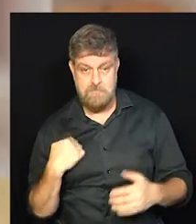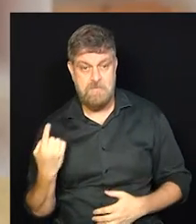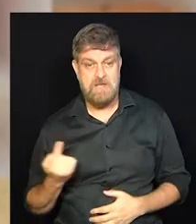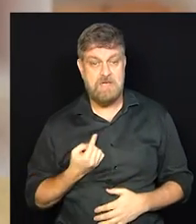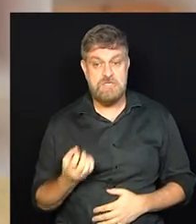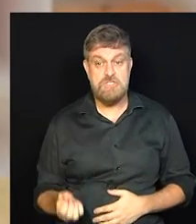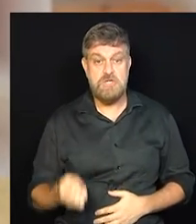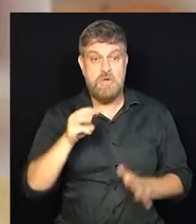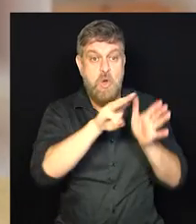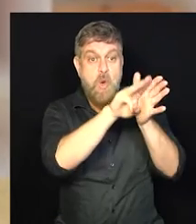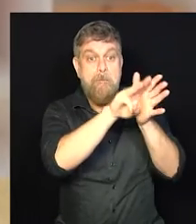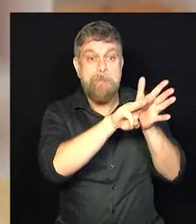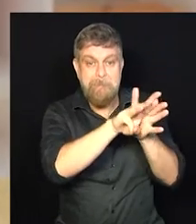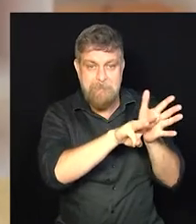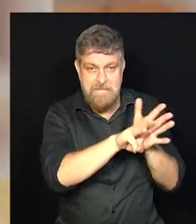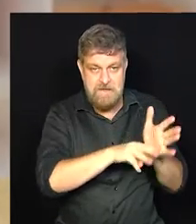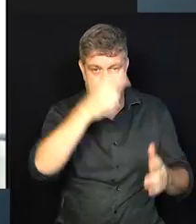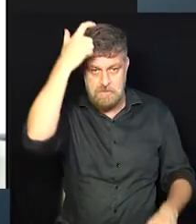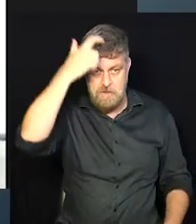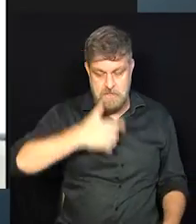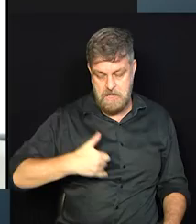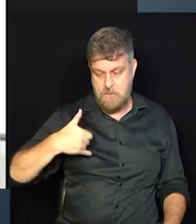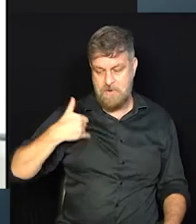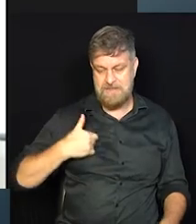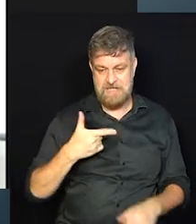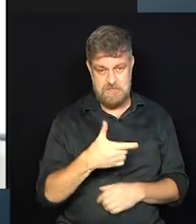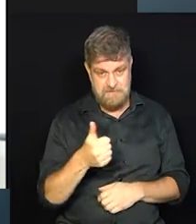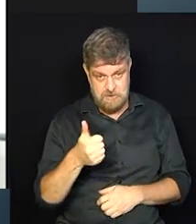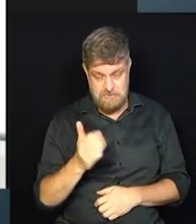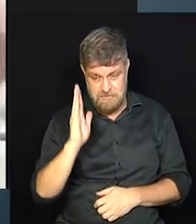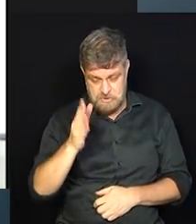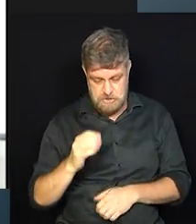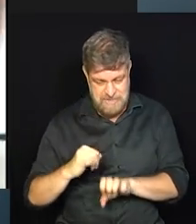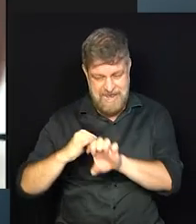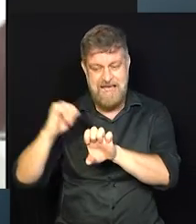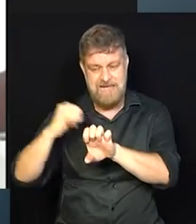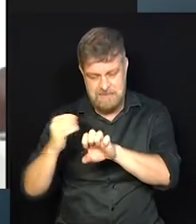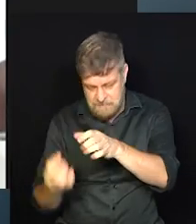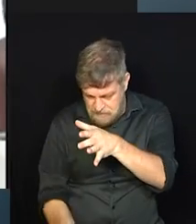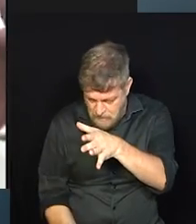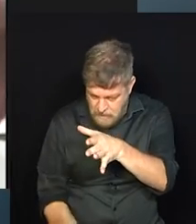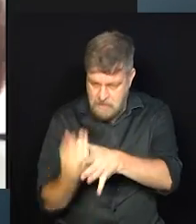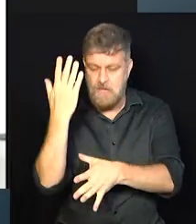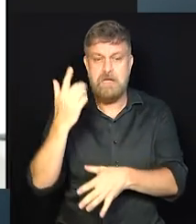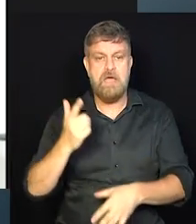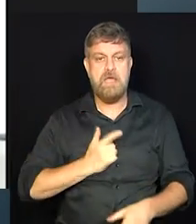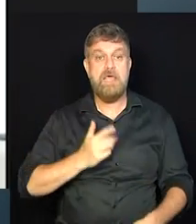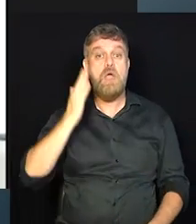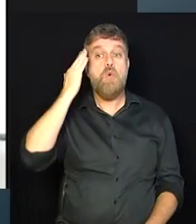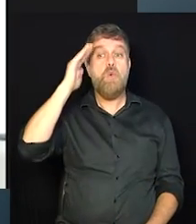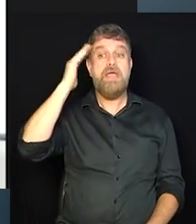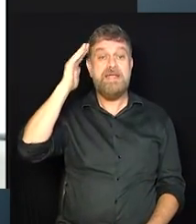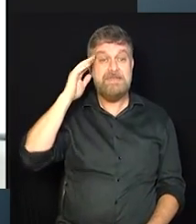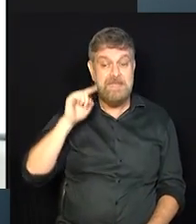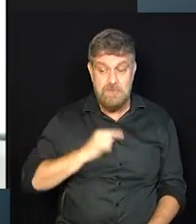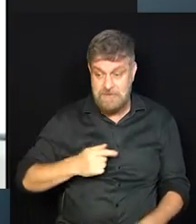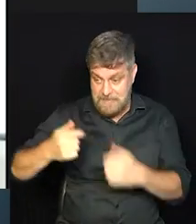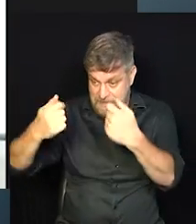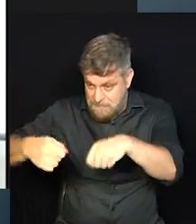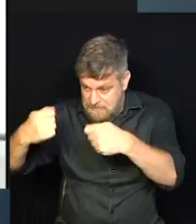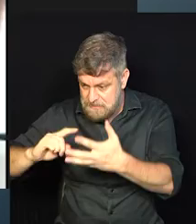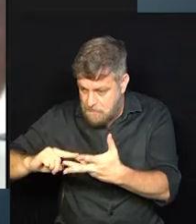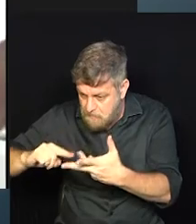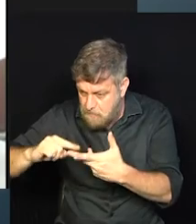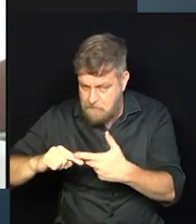o nosso próprio método, eu sou empreendedora desde os 21 anos, então, eu entendo desse mundo, eu entendo o que você precisa